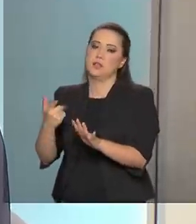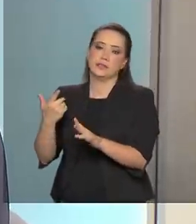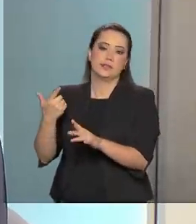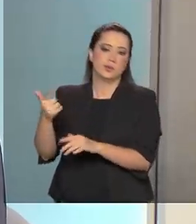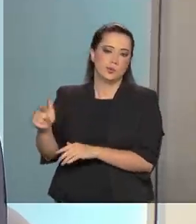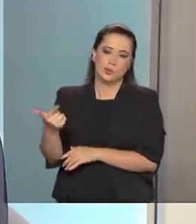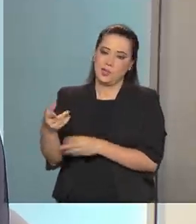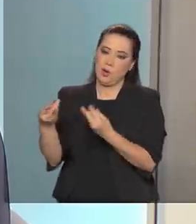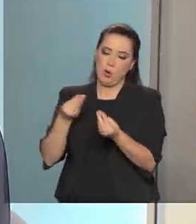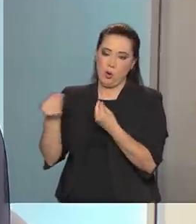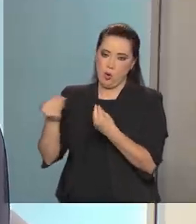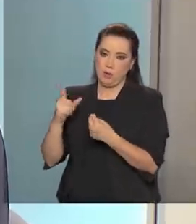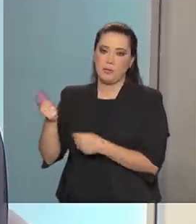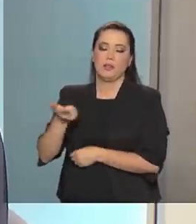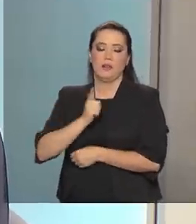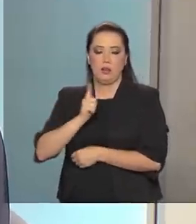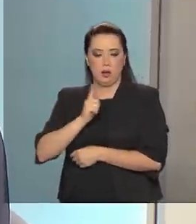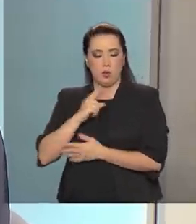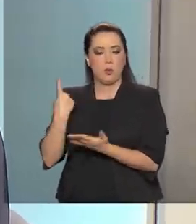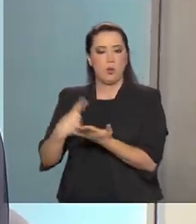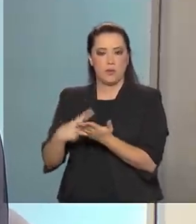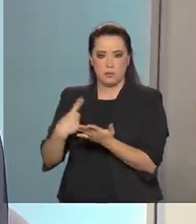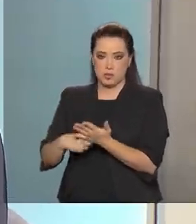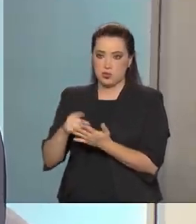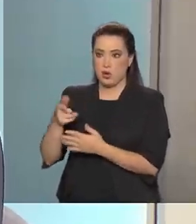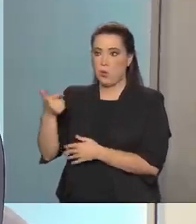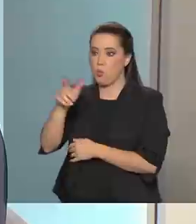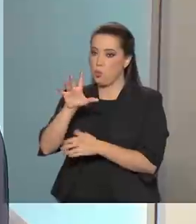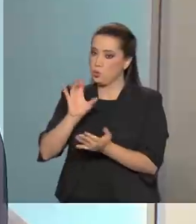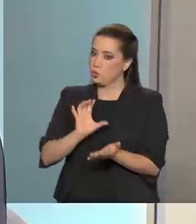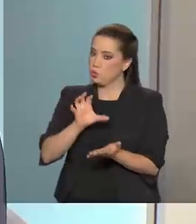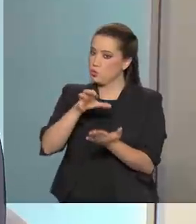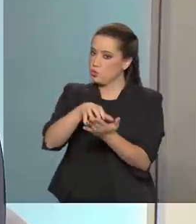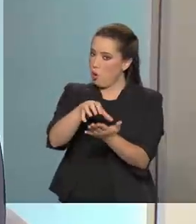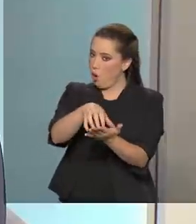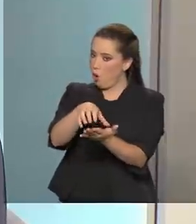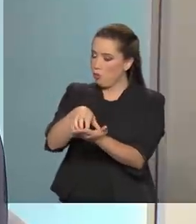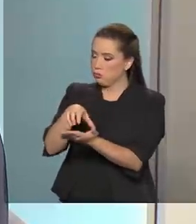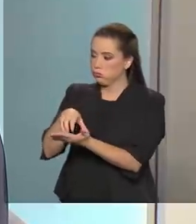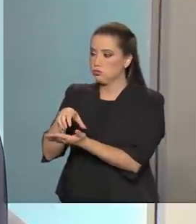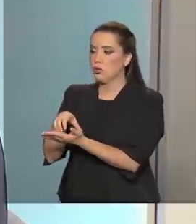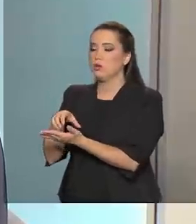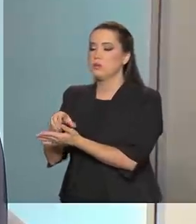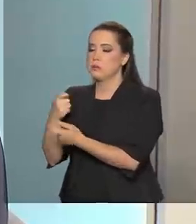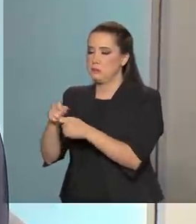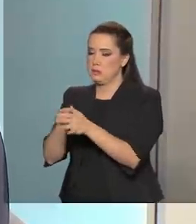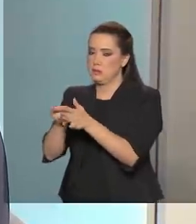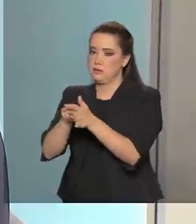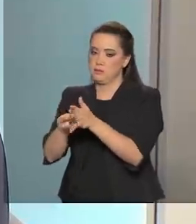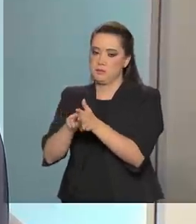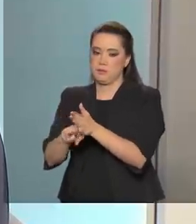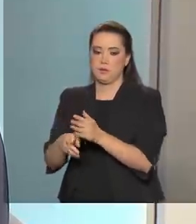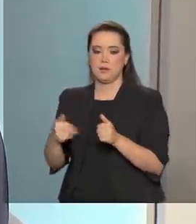institucionais e internacionais e já foi acionada para tratar com o órgão que vai fazer essa investigação.